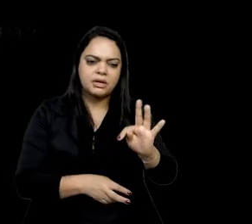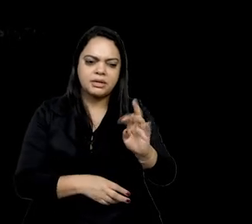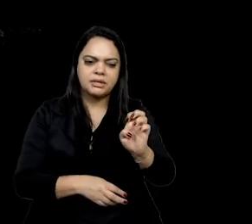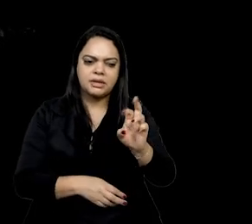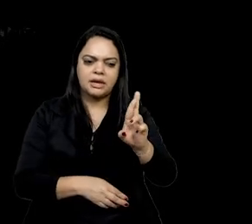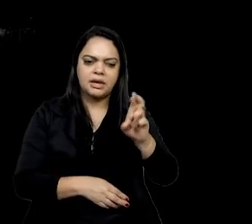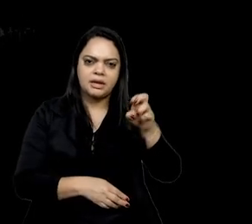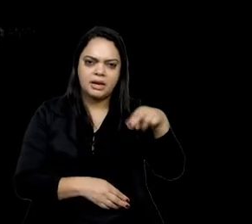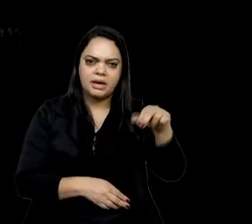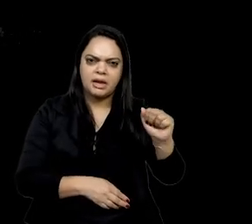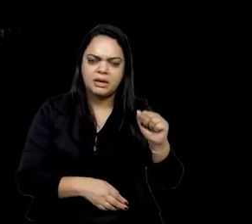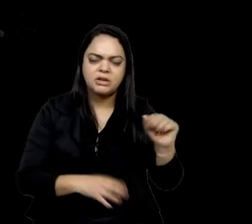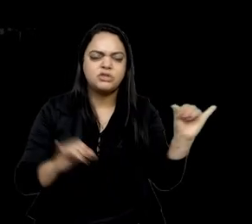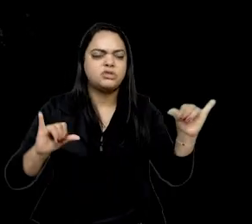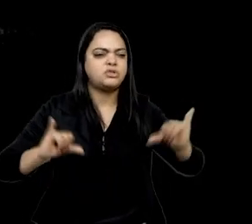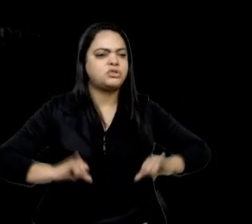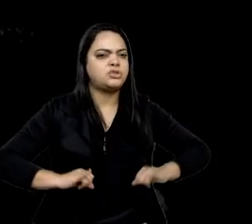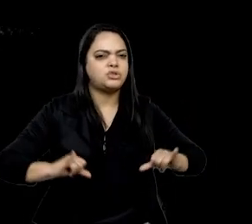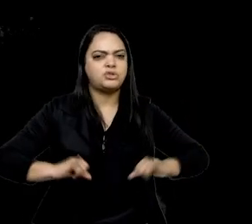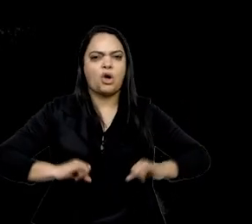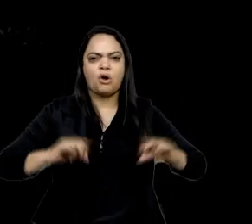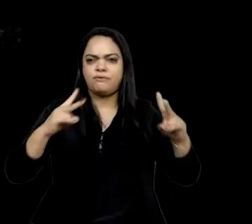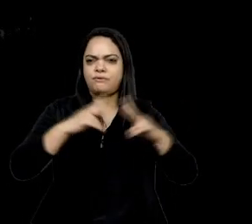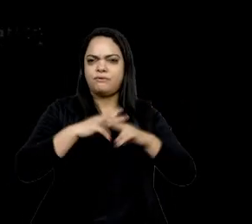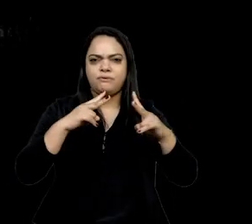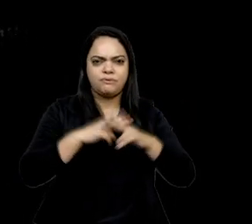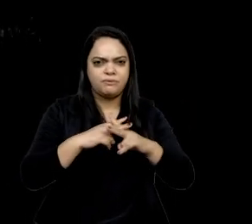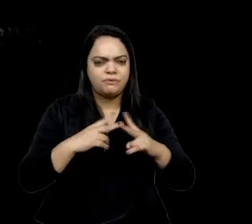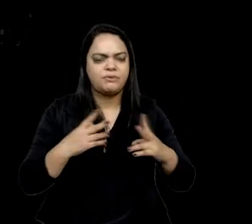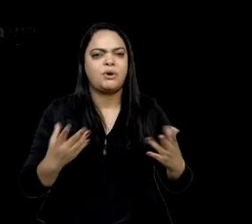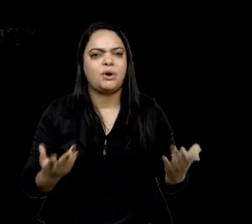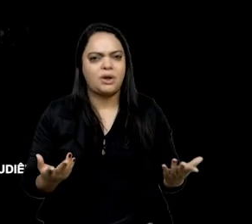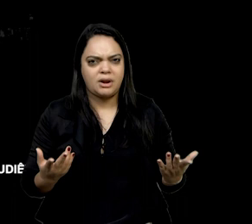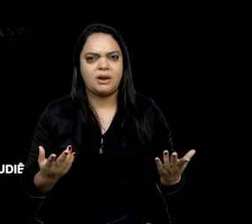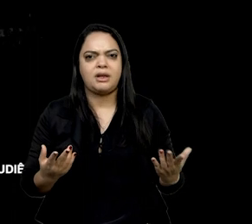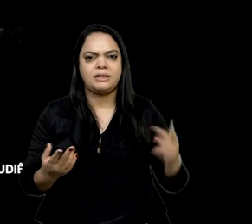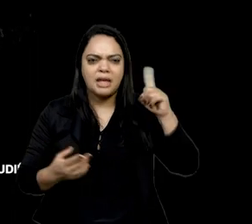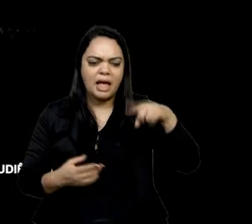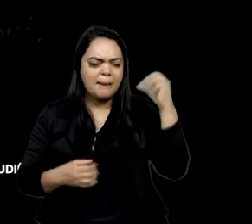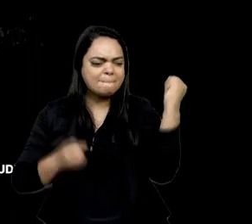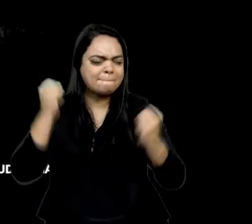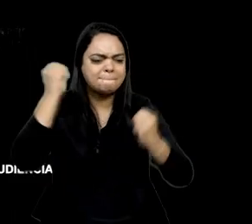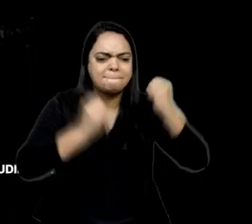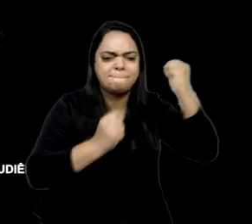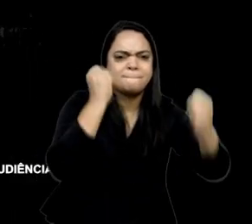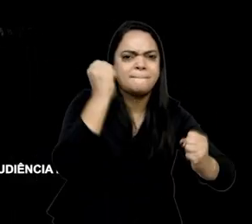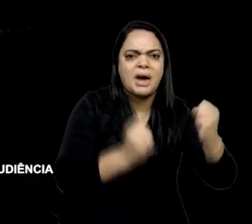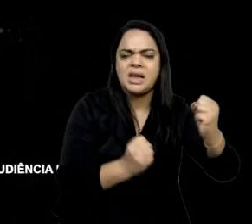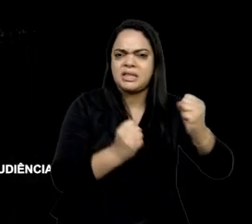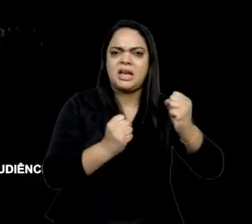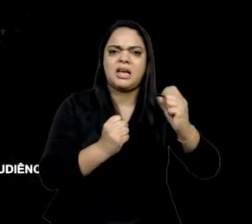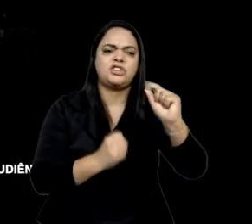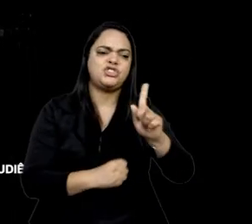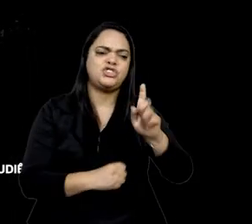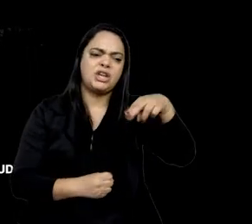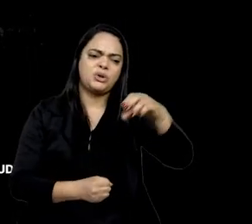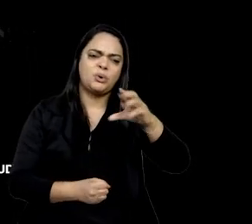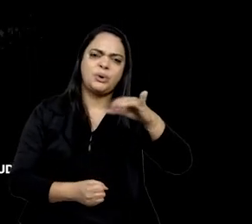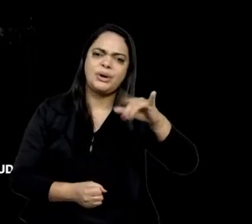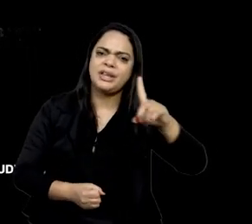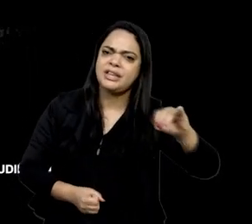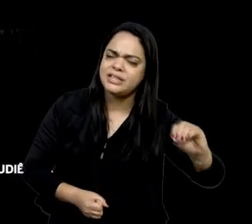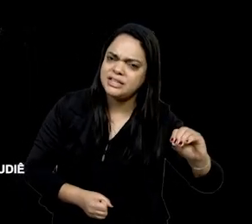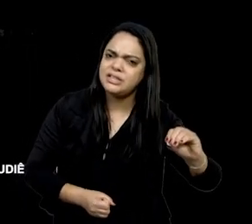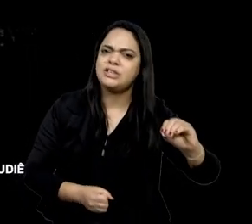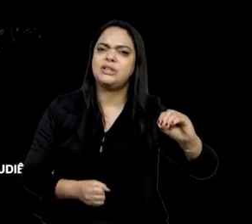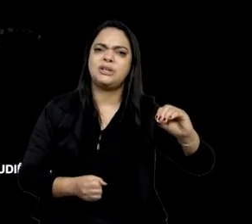E de... É o... Você trata de um genocídio em curso, né? E o movimento indígena disse isso muitas vezes esse ano. Então,